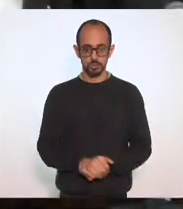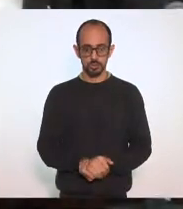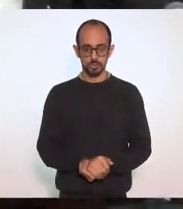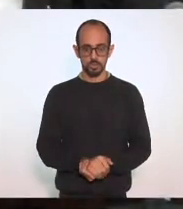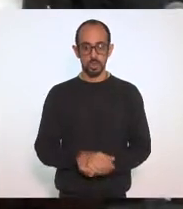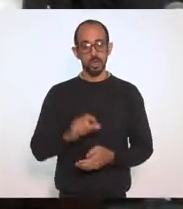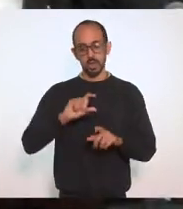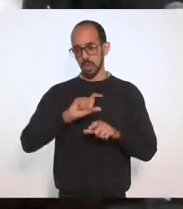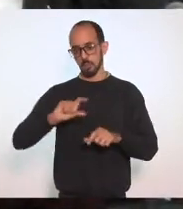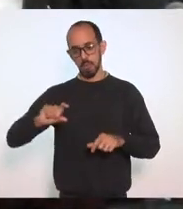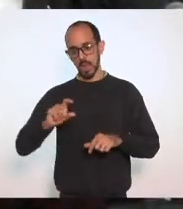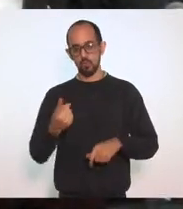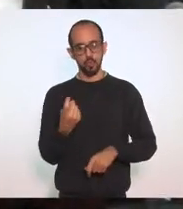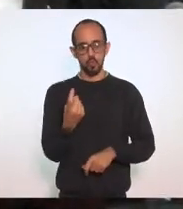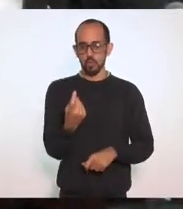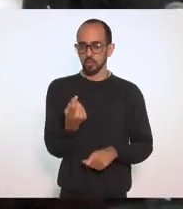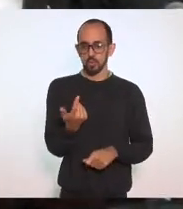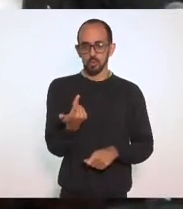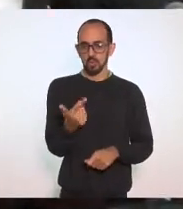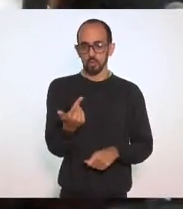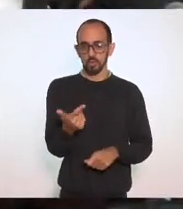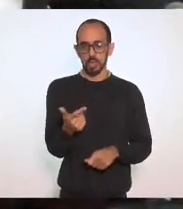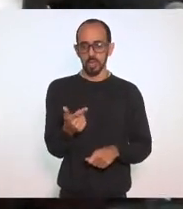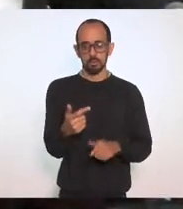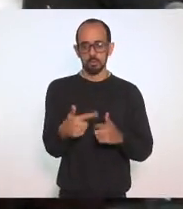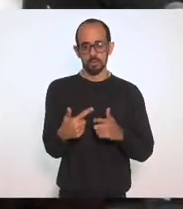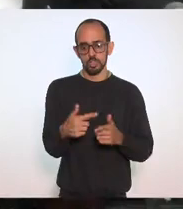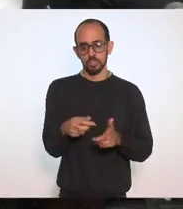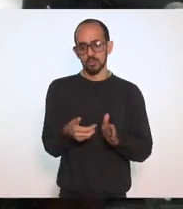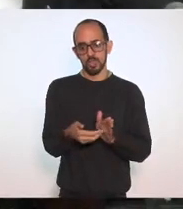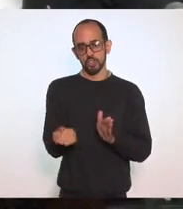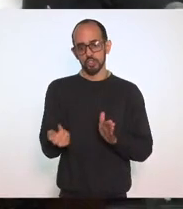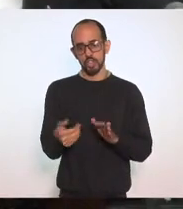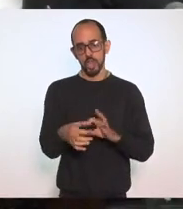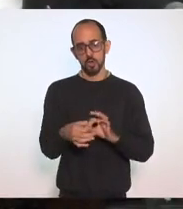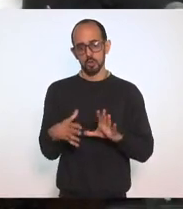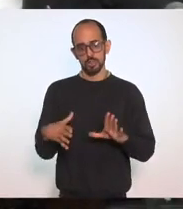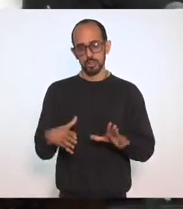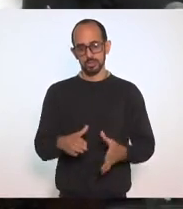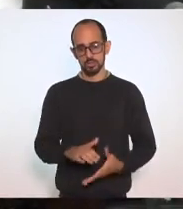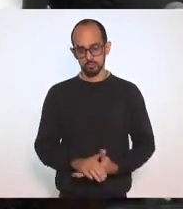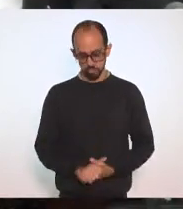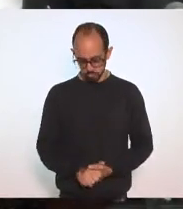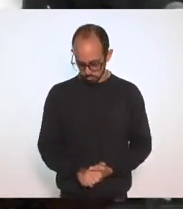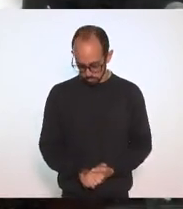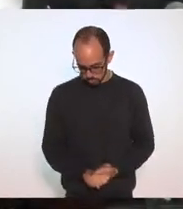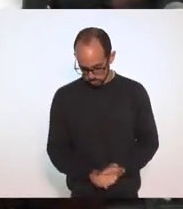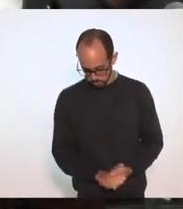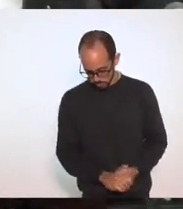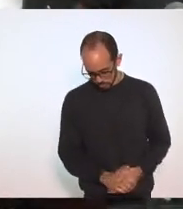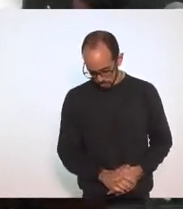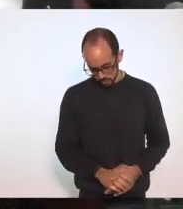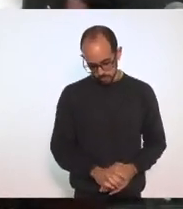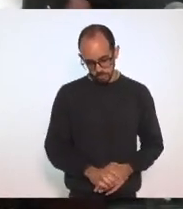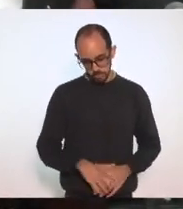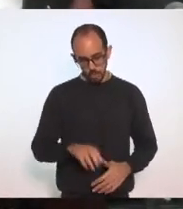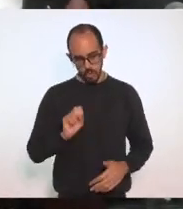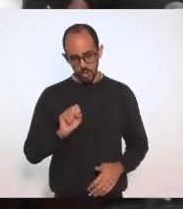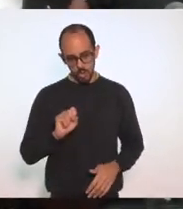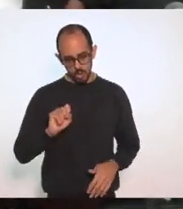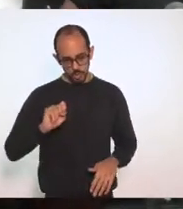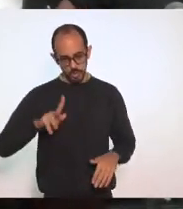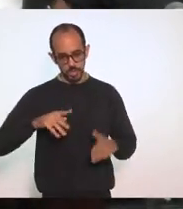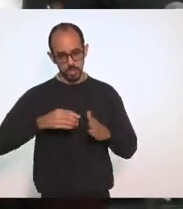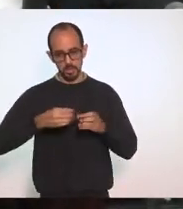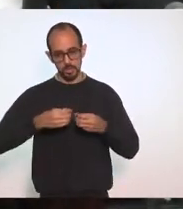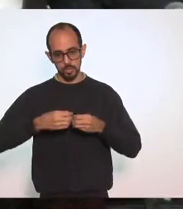Está suprimido, não tem sentido, porque nós vamos tirar a autorização. Tem sentido o parágrafo único, supressão do parágrafo único. Ok. Então, estão prejudicadas as